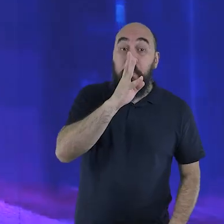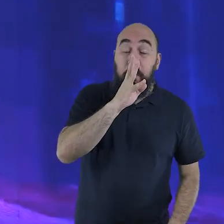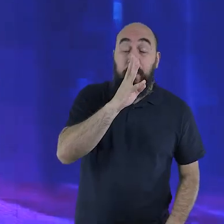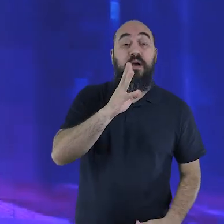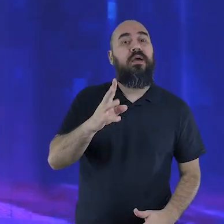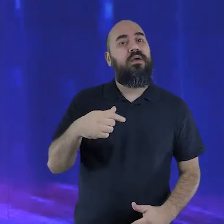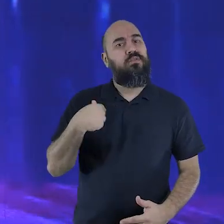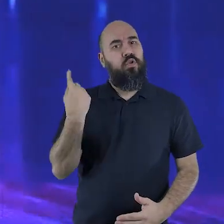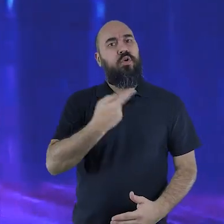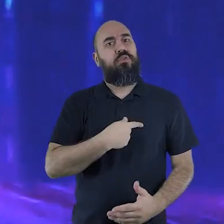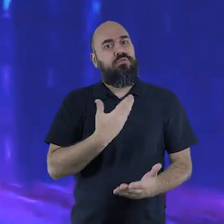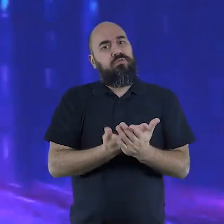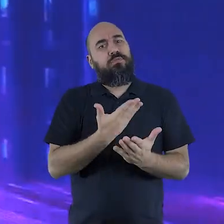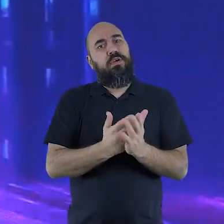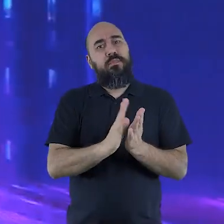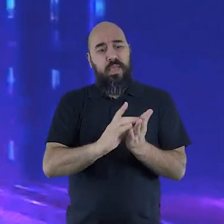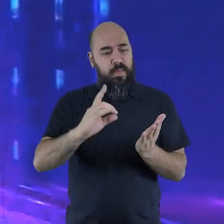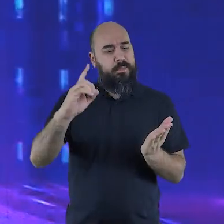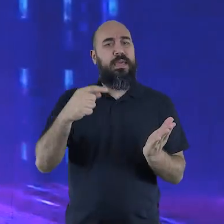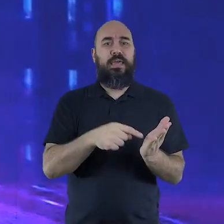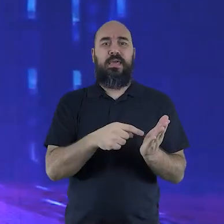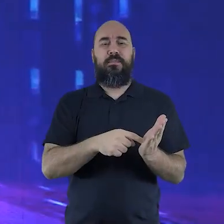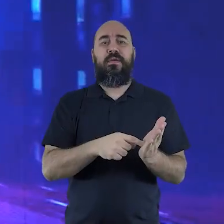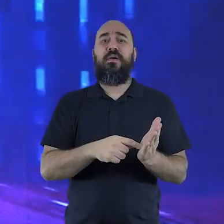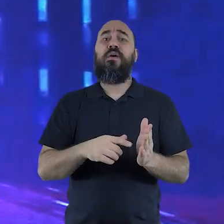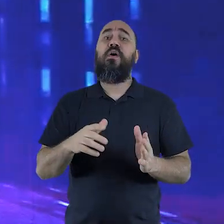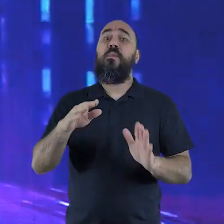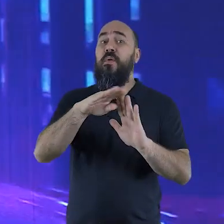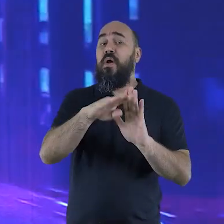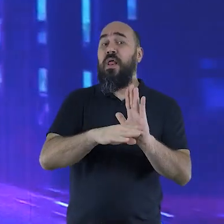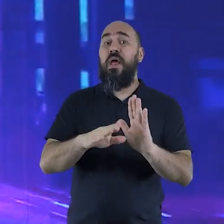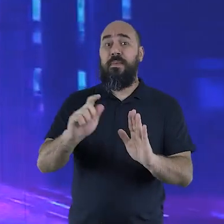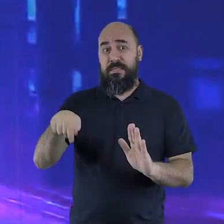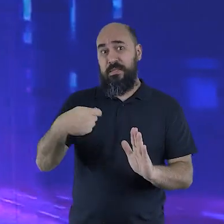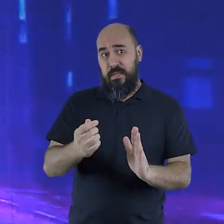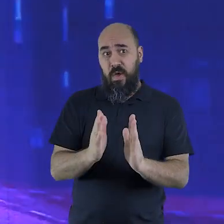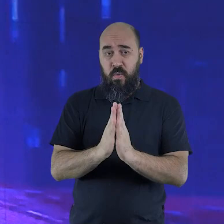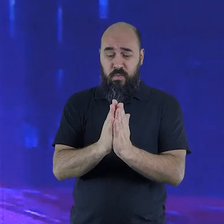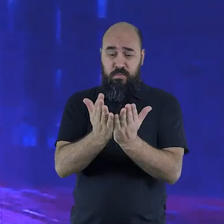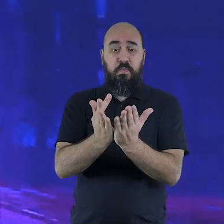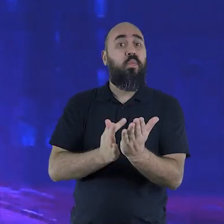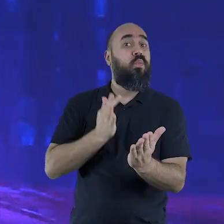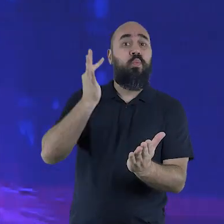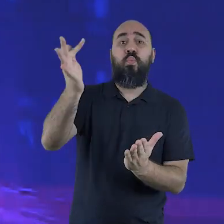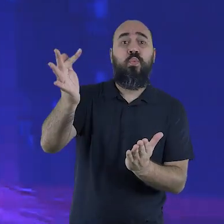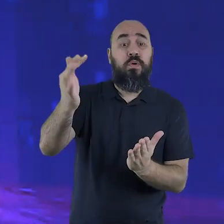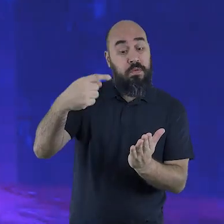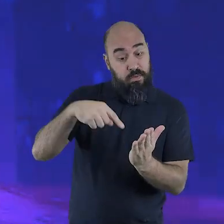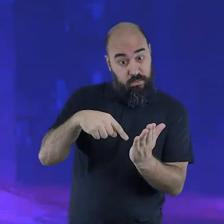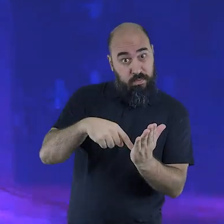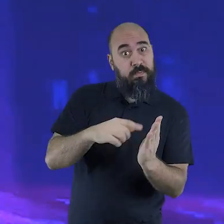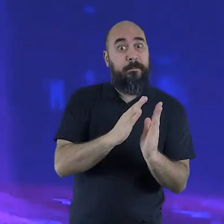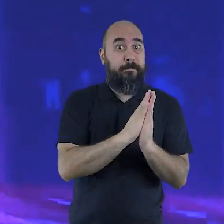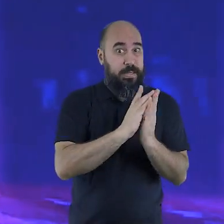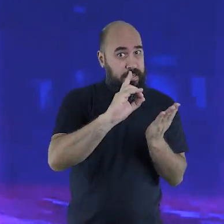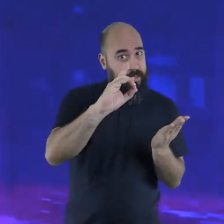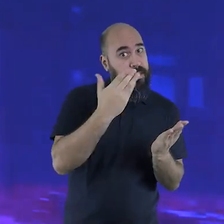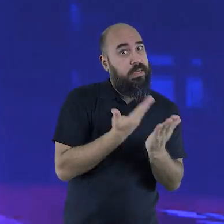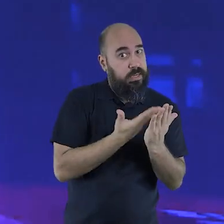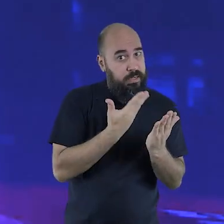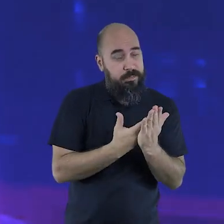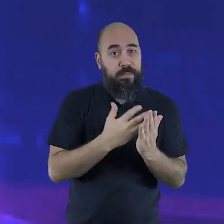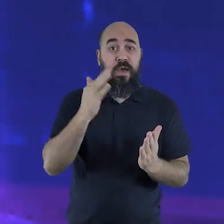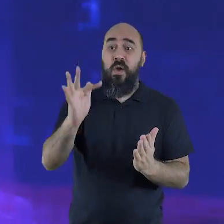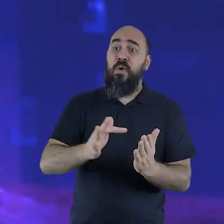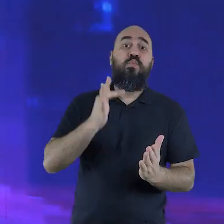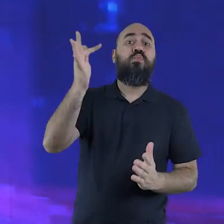a Bíblia, a Palavra de Deus. O programa é a Arena do Futuro. Arena porque discutimos a Bíblia e do futuro porque